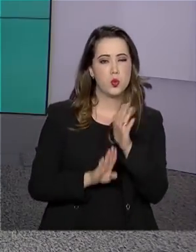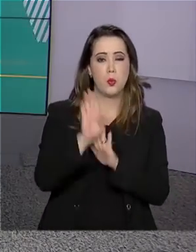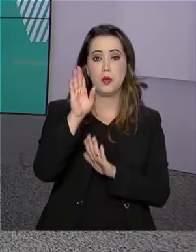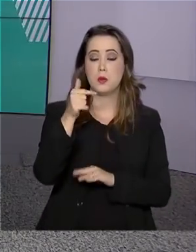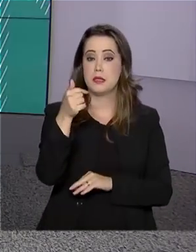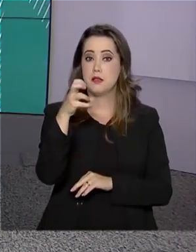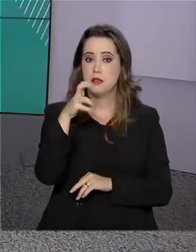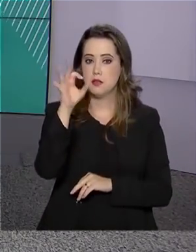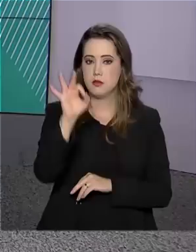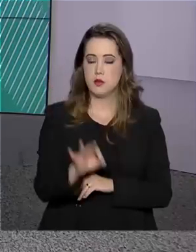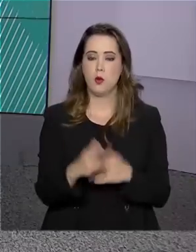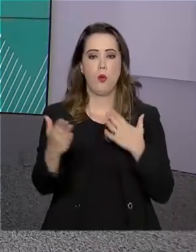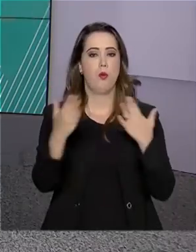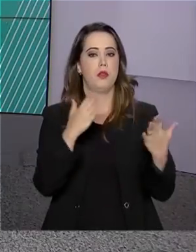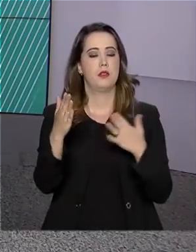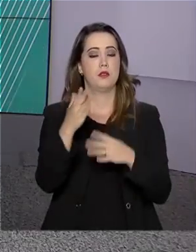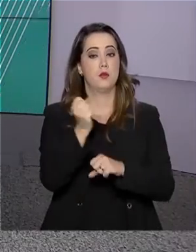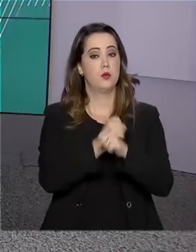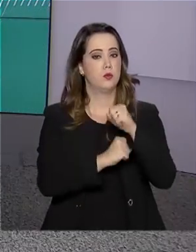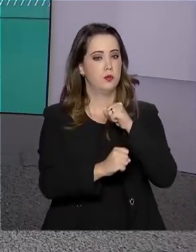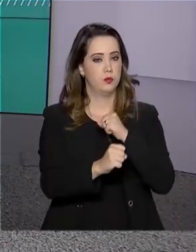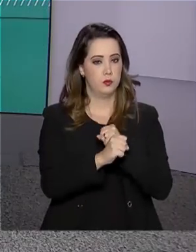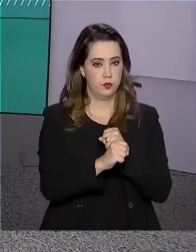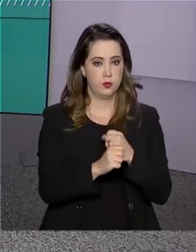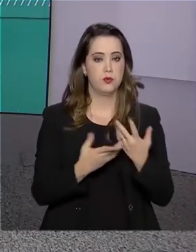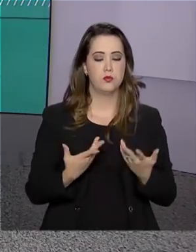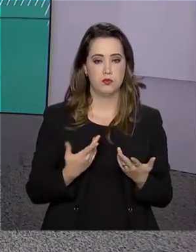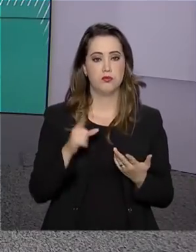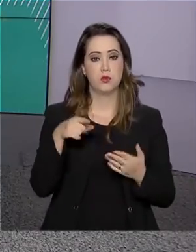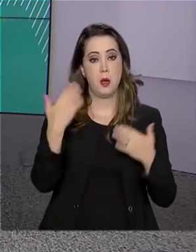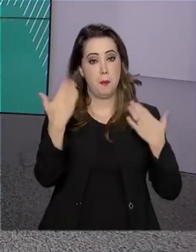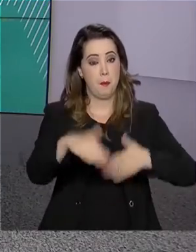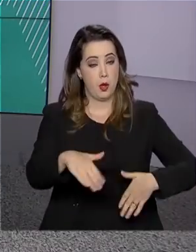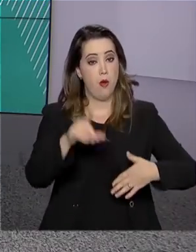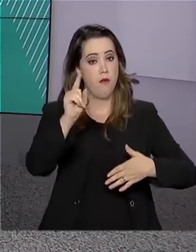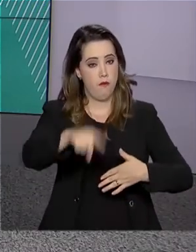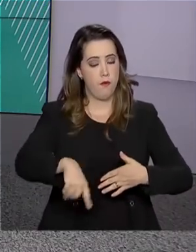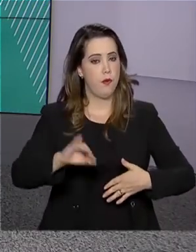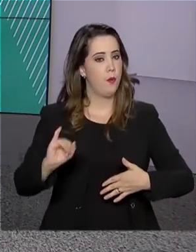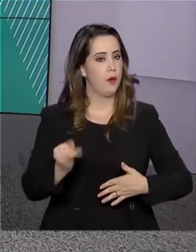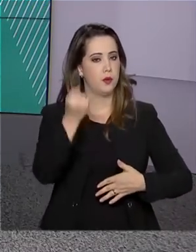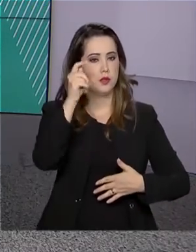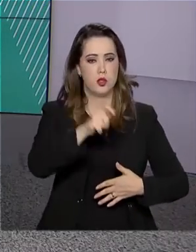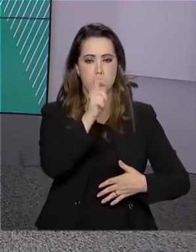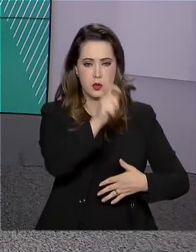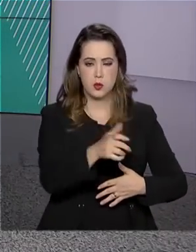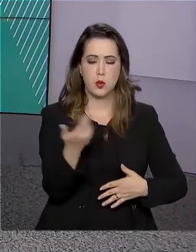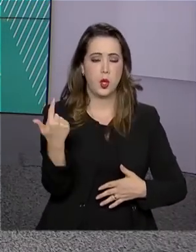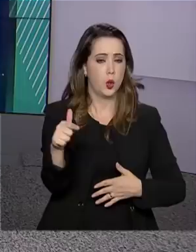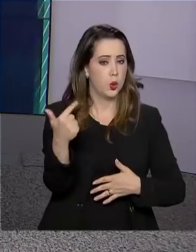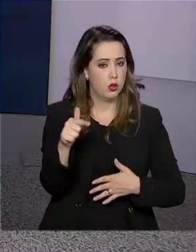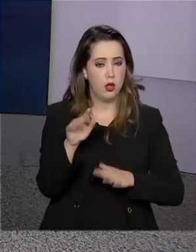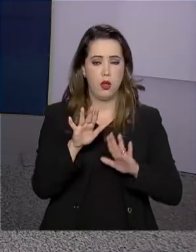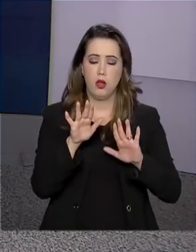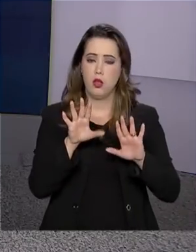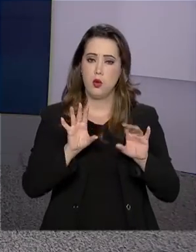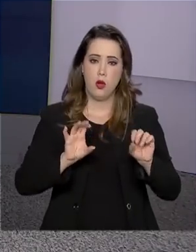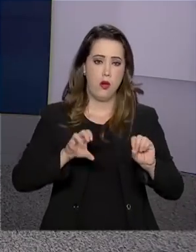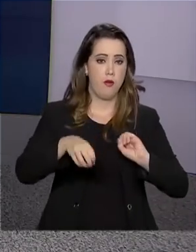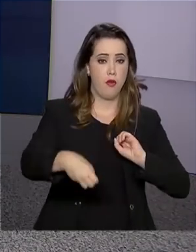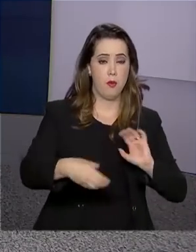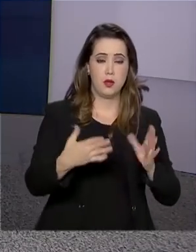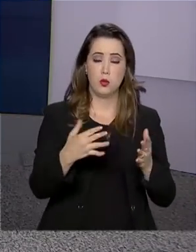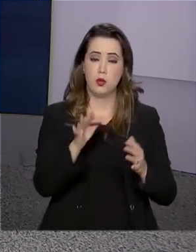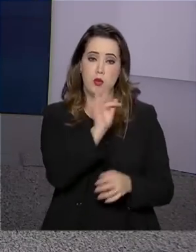75% em comparação a 2018. O exame é uma oportunidade para quem não concluiu os estudos